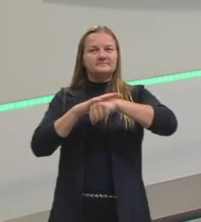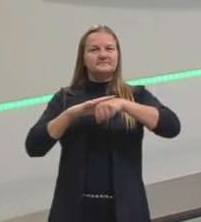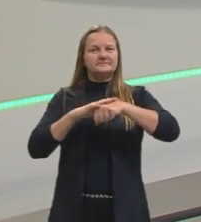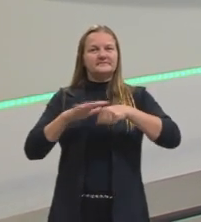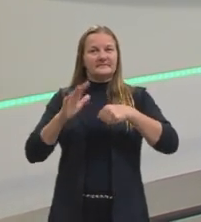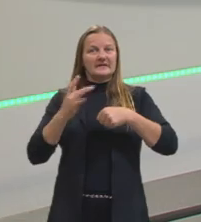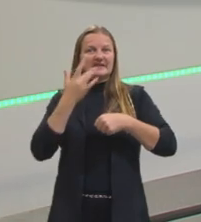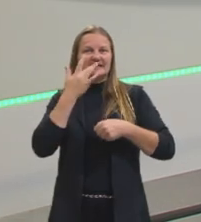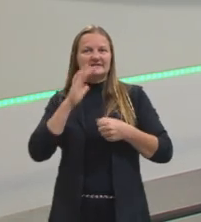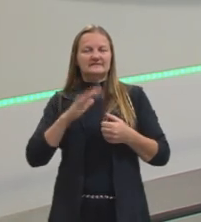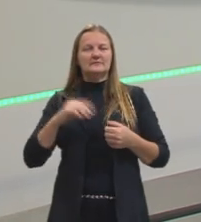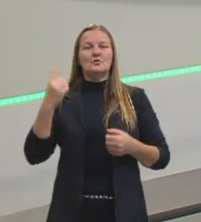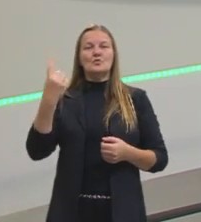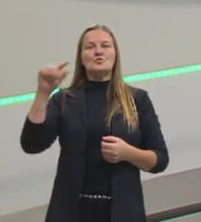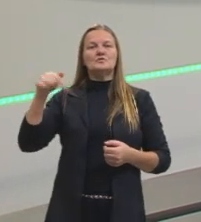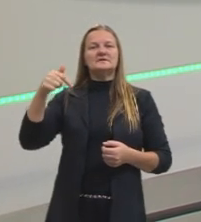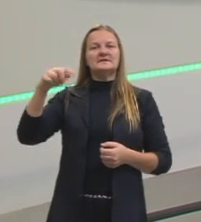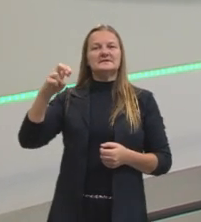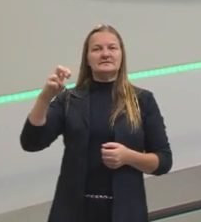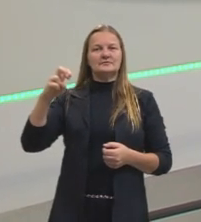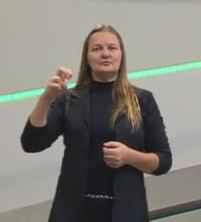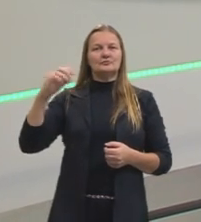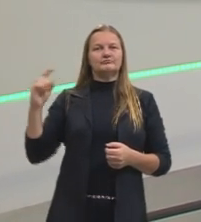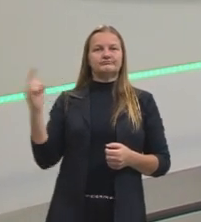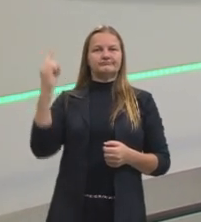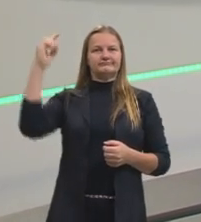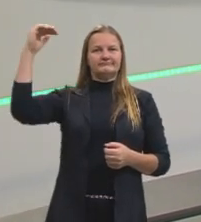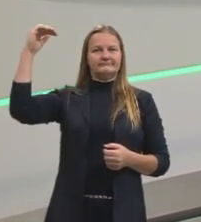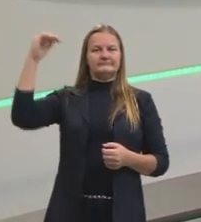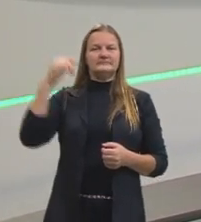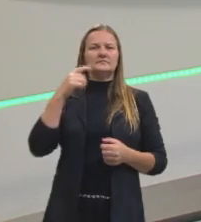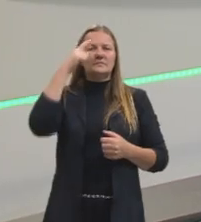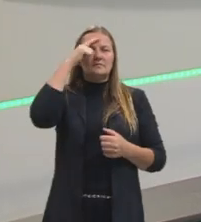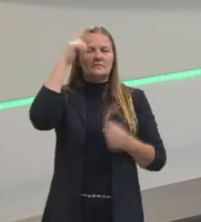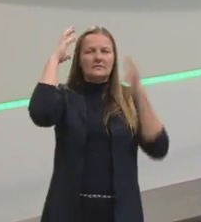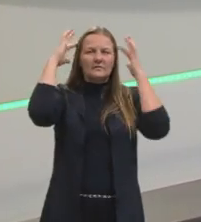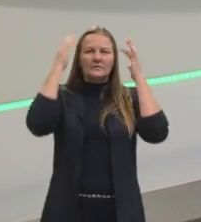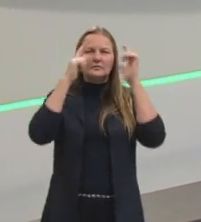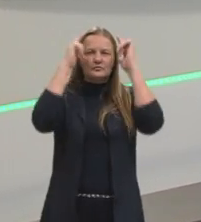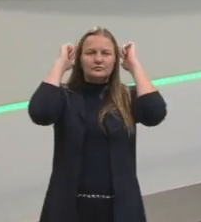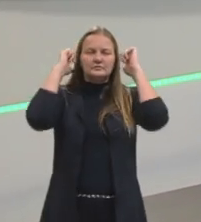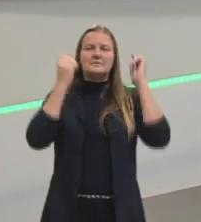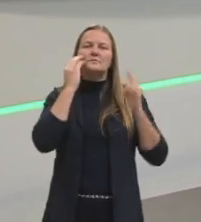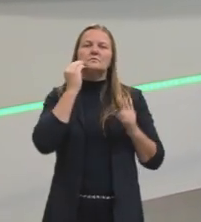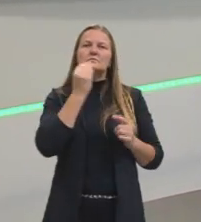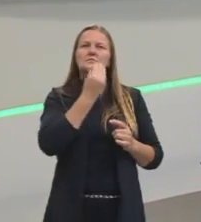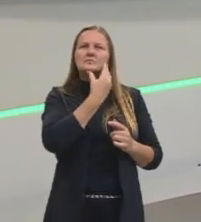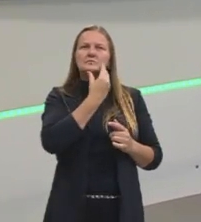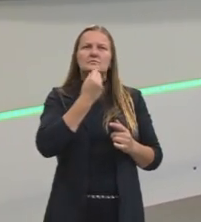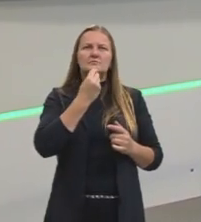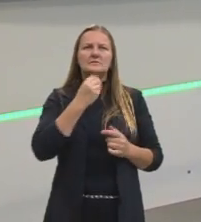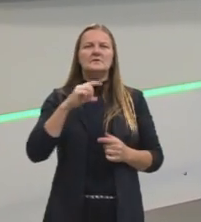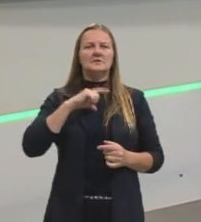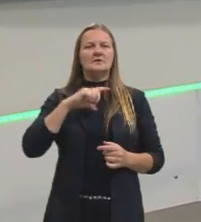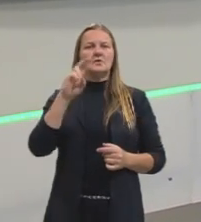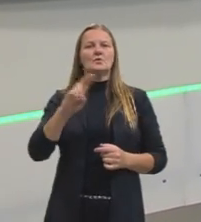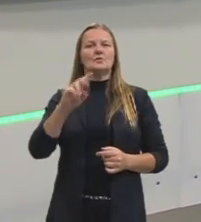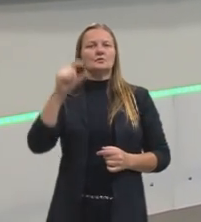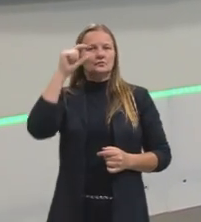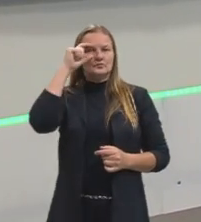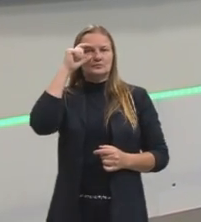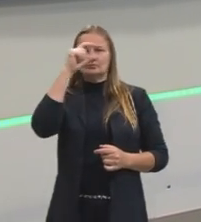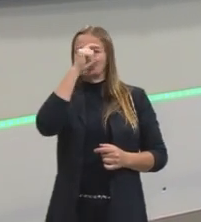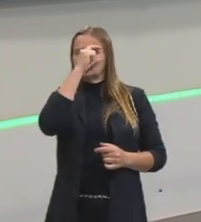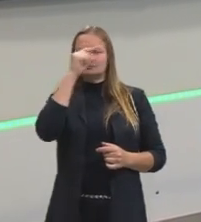,75m de altura, uso cabelos curtos, né? E barba também curta. E tenho óculos aí de hastes